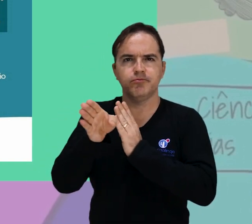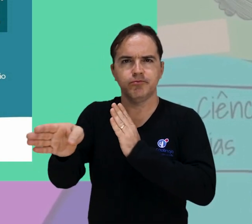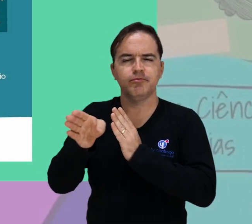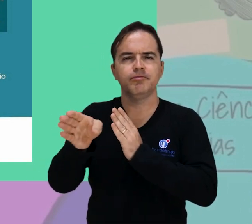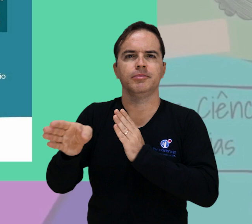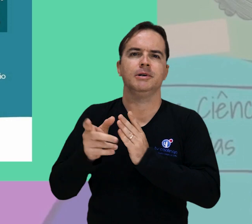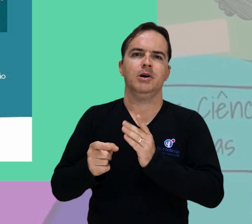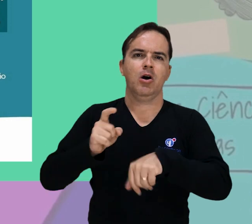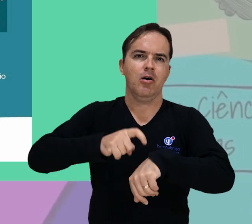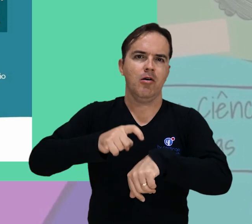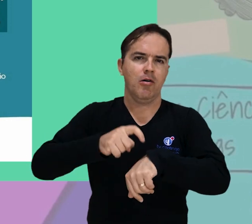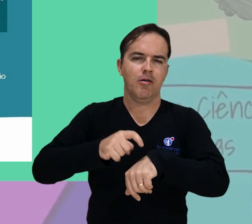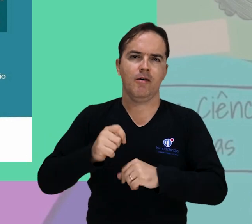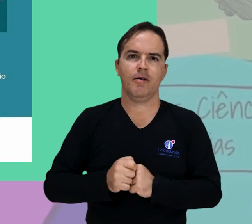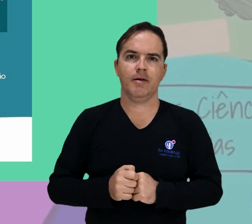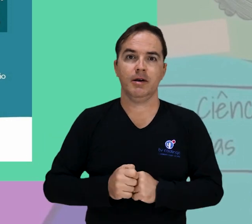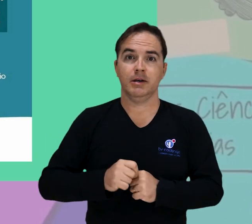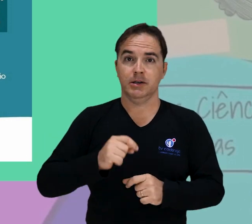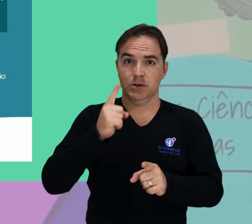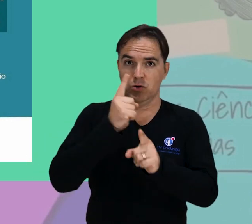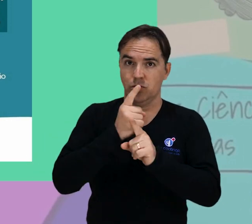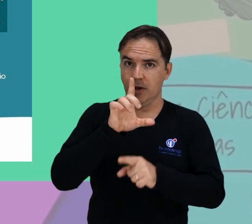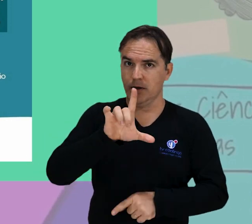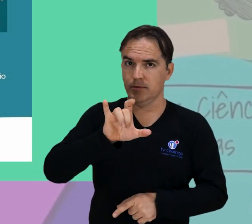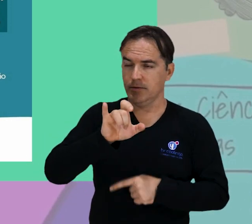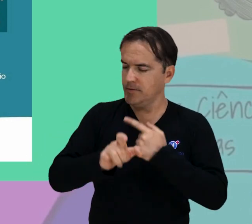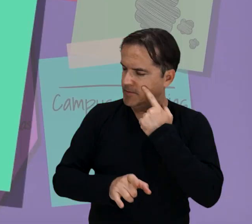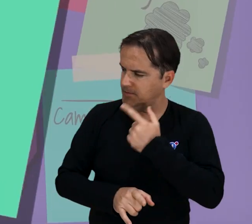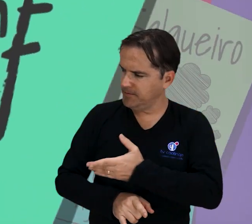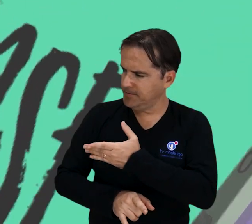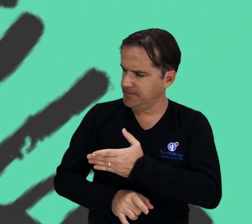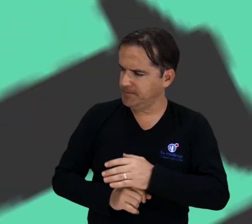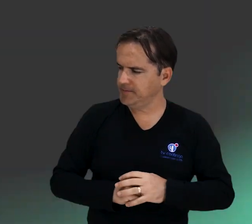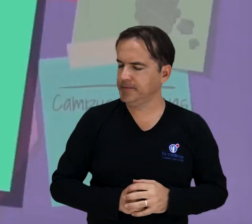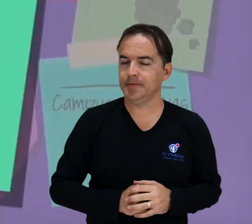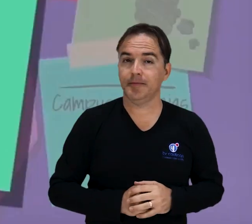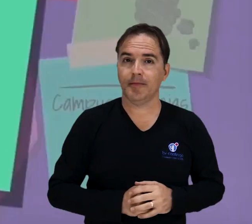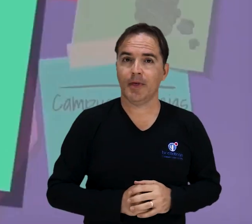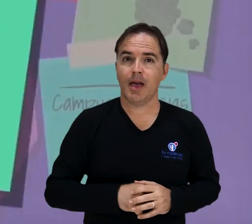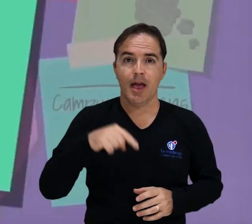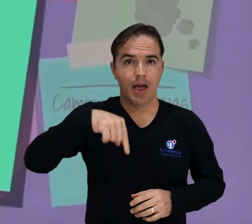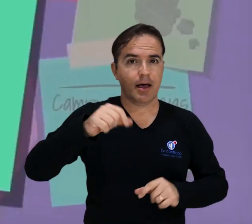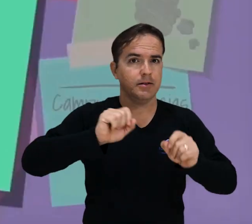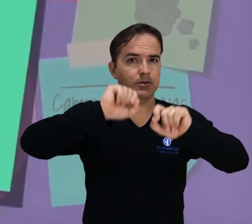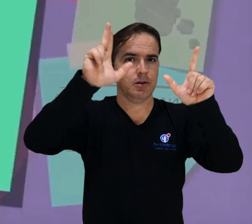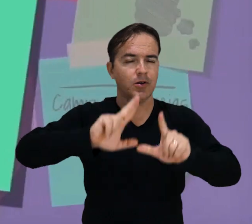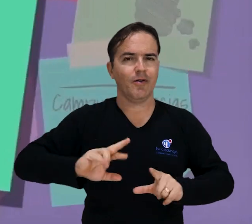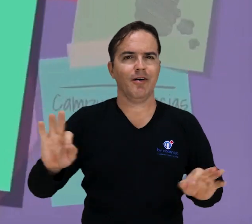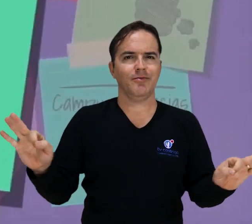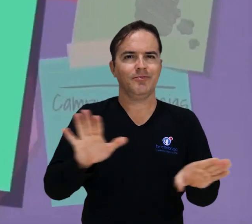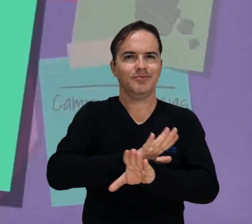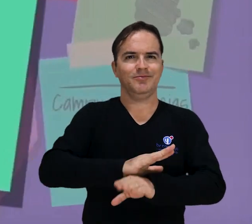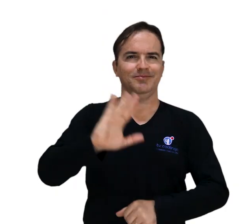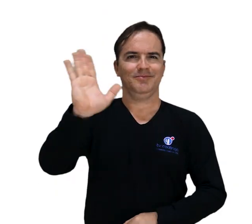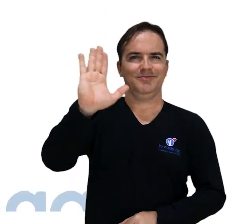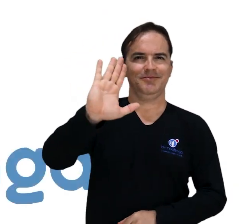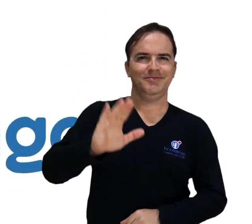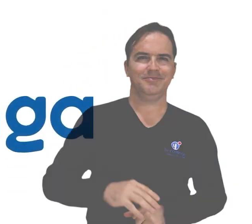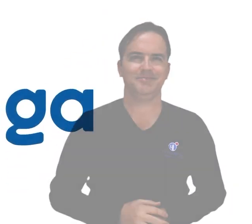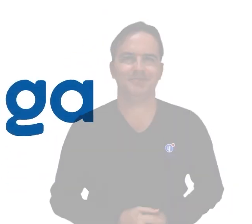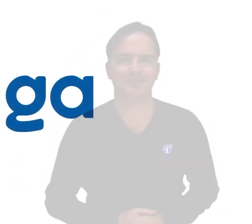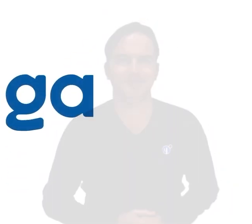informações no Instagram, arroba no seu, underline, Univasf. Essa edição fica por aqui. Até breve.